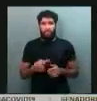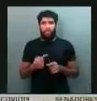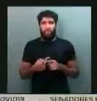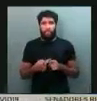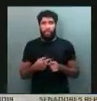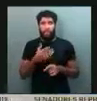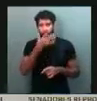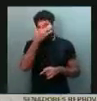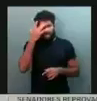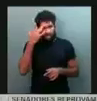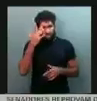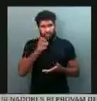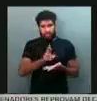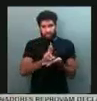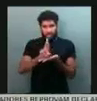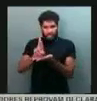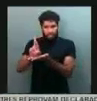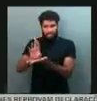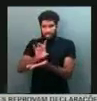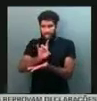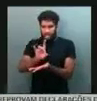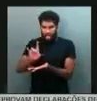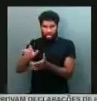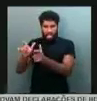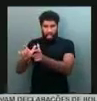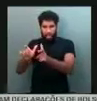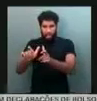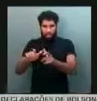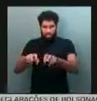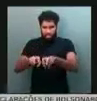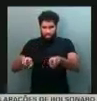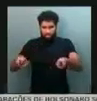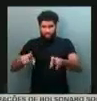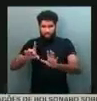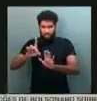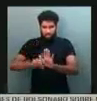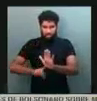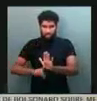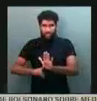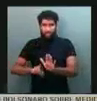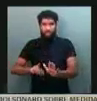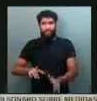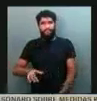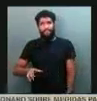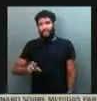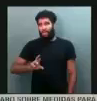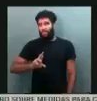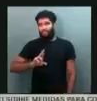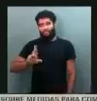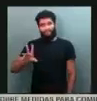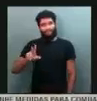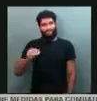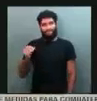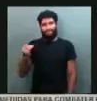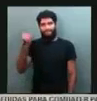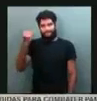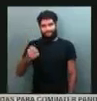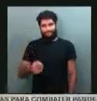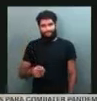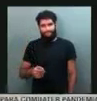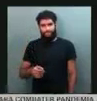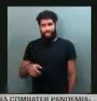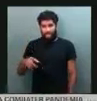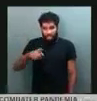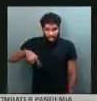representantes que estão aí na mesa diretora têm uma diferença fundamental. Nenhum